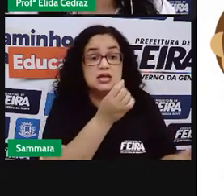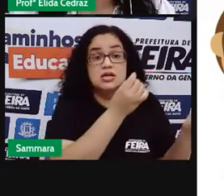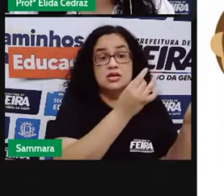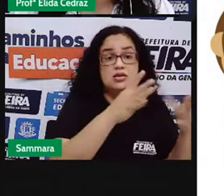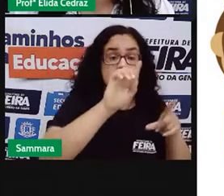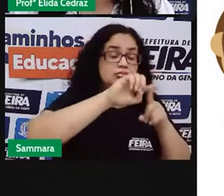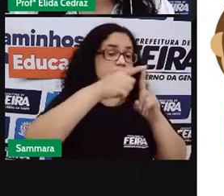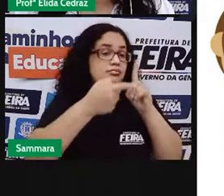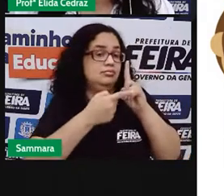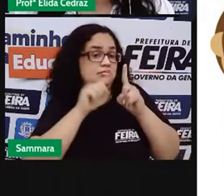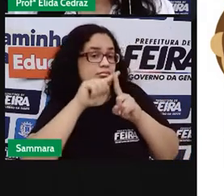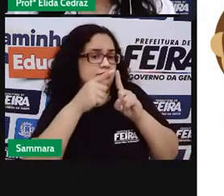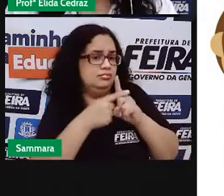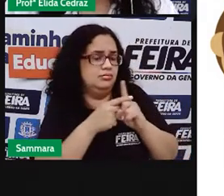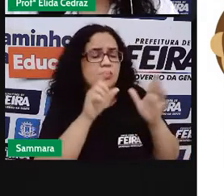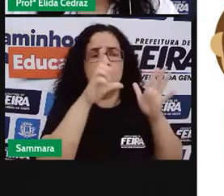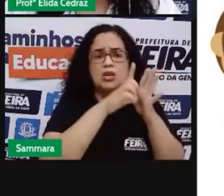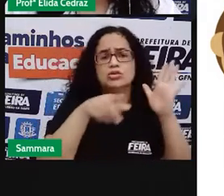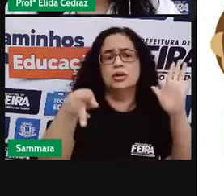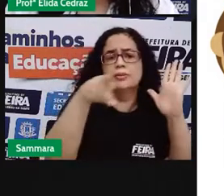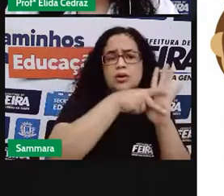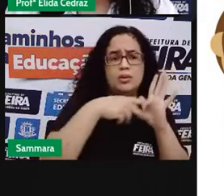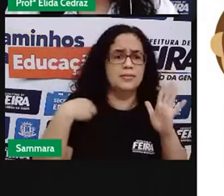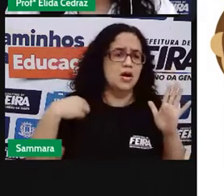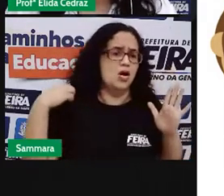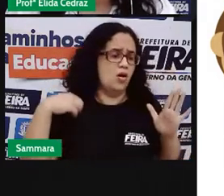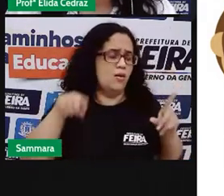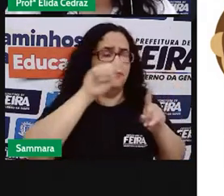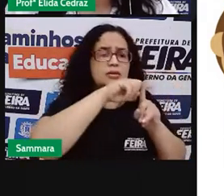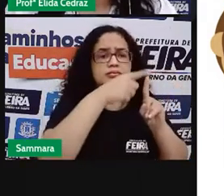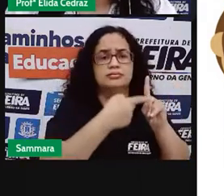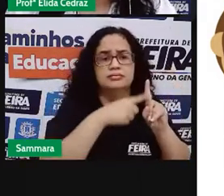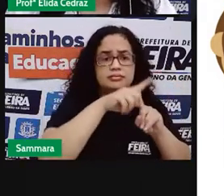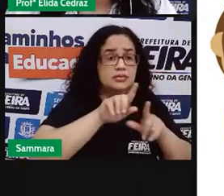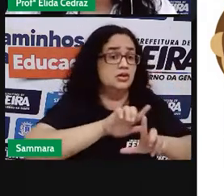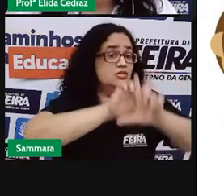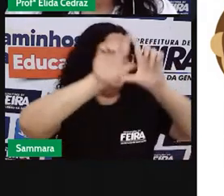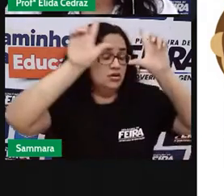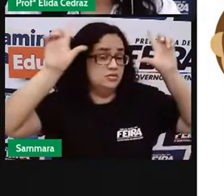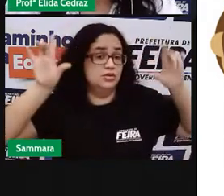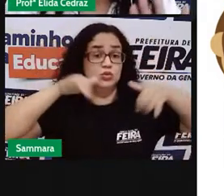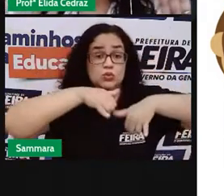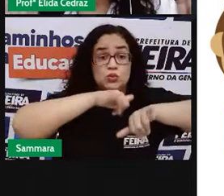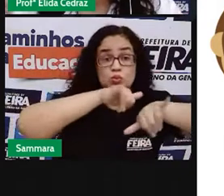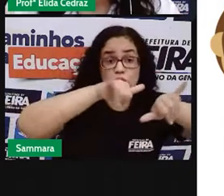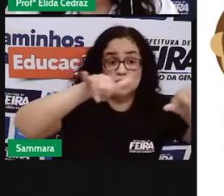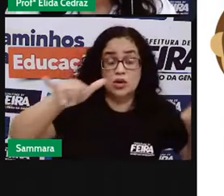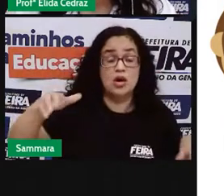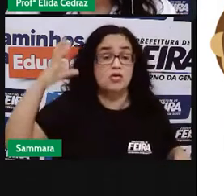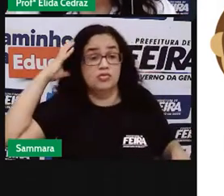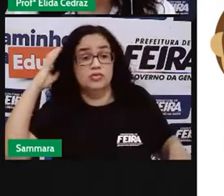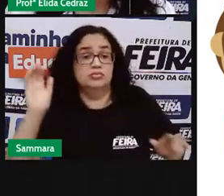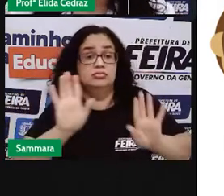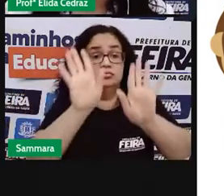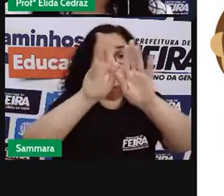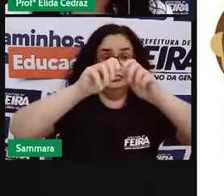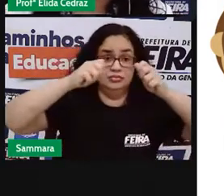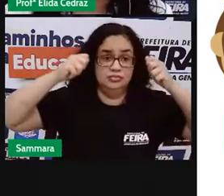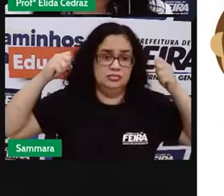gestante. E eles fazem os cartazes, os panfletos, o altidó.